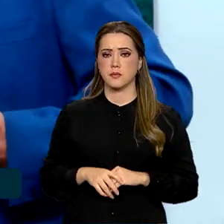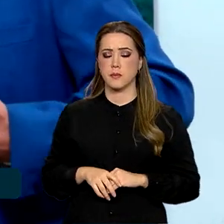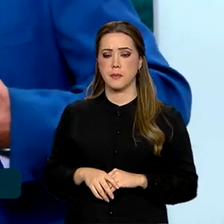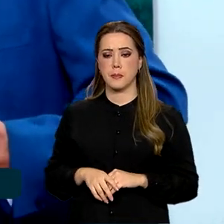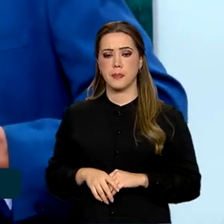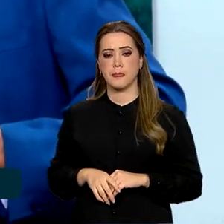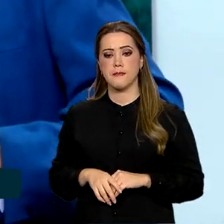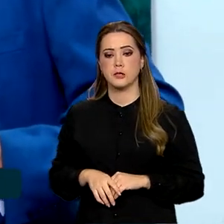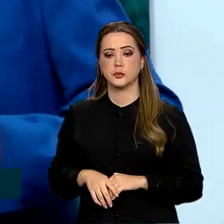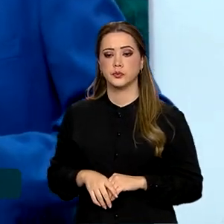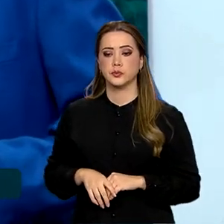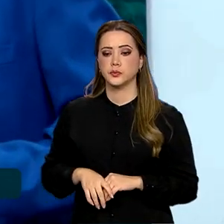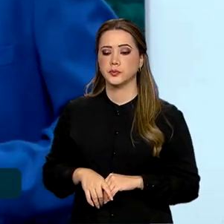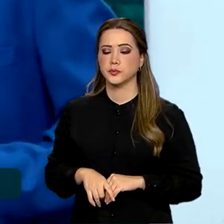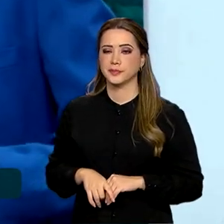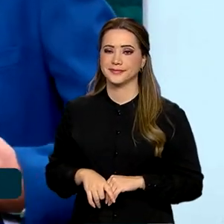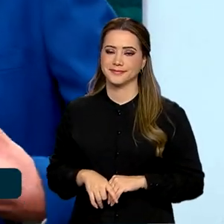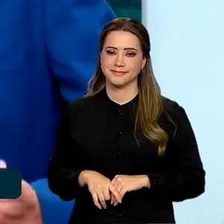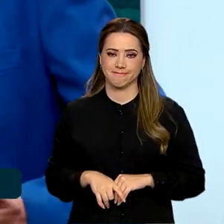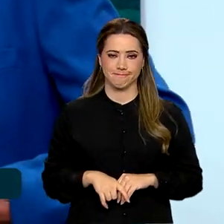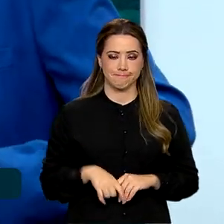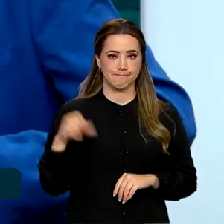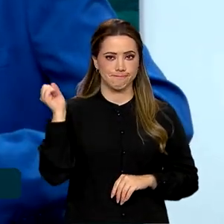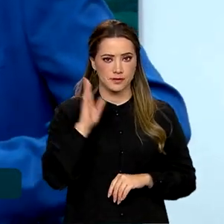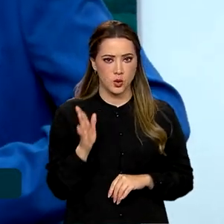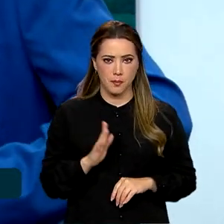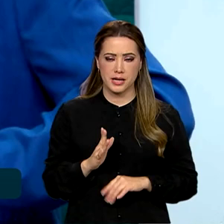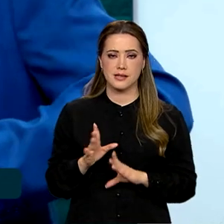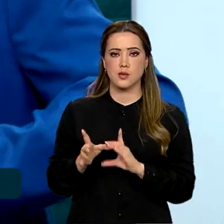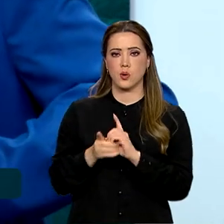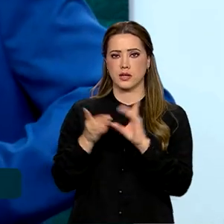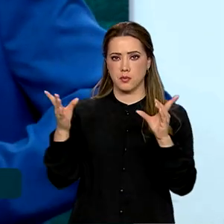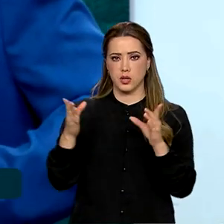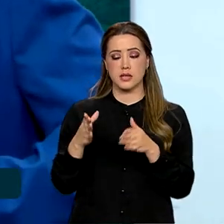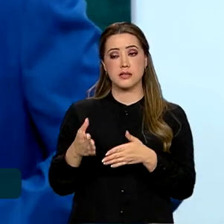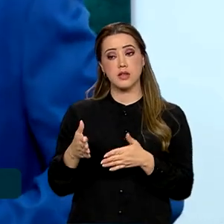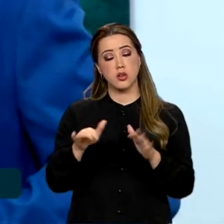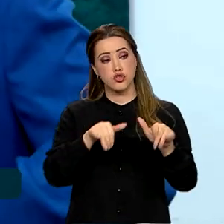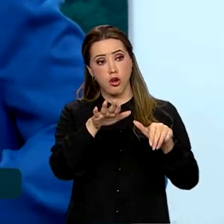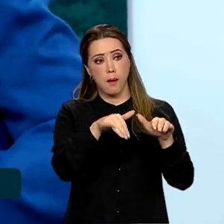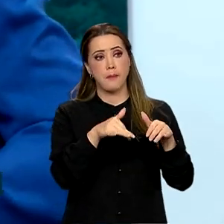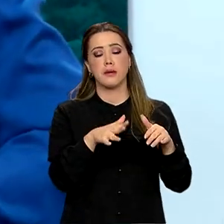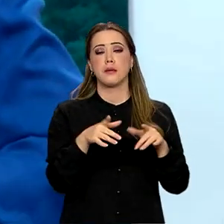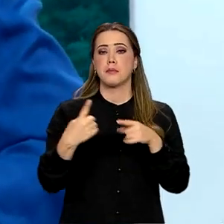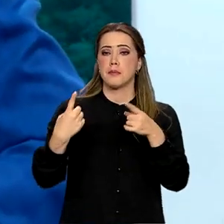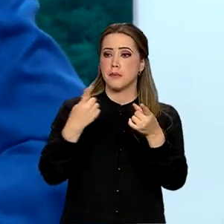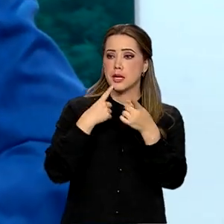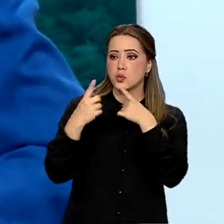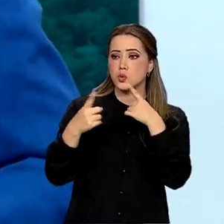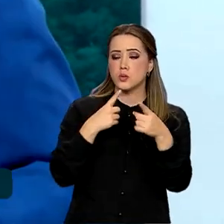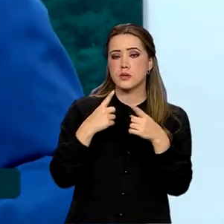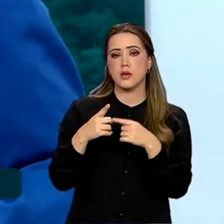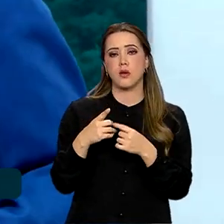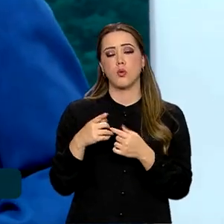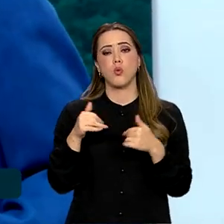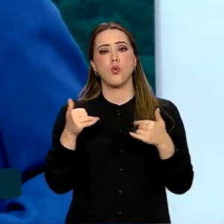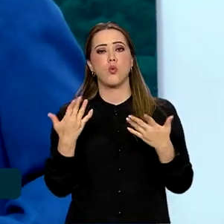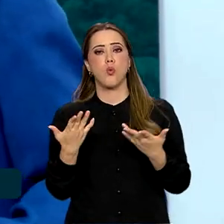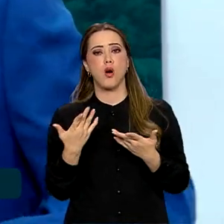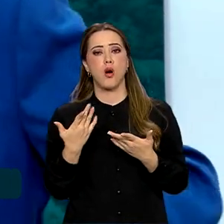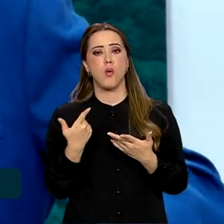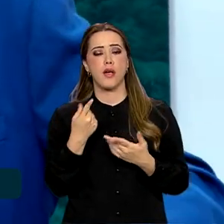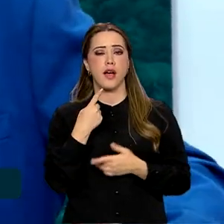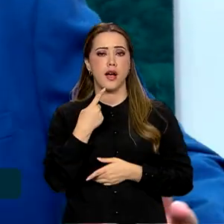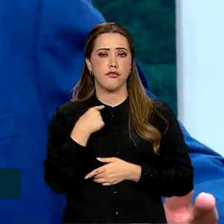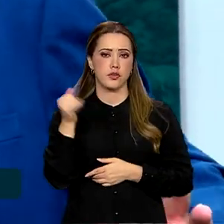de forma democrática, faz a discussão. Qual é a posição do Brasil? Mas o Brasil